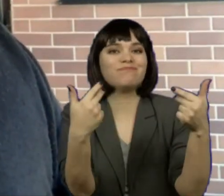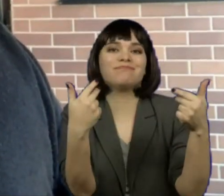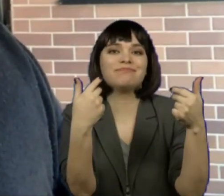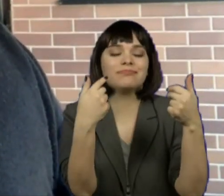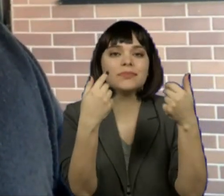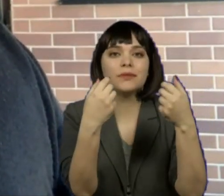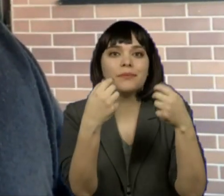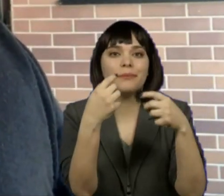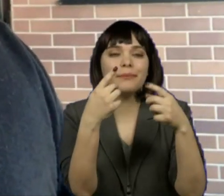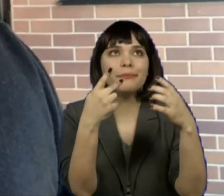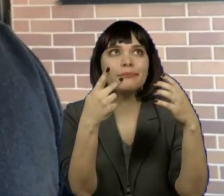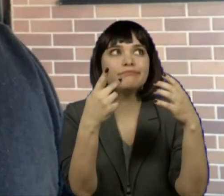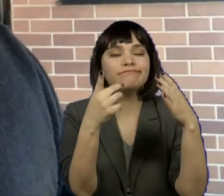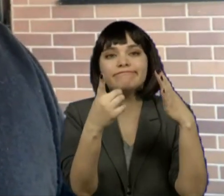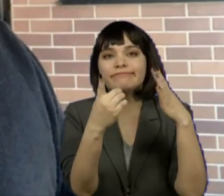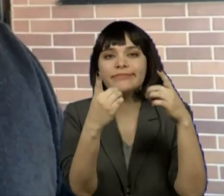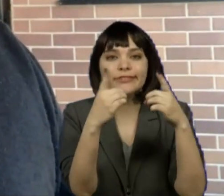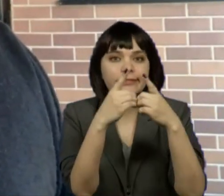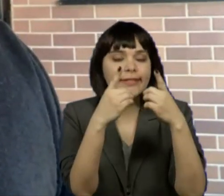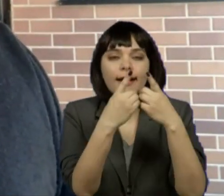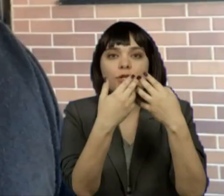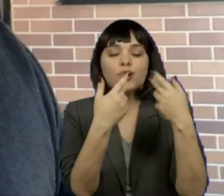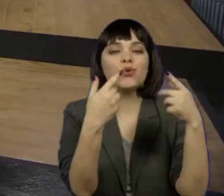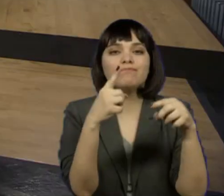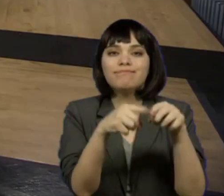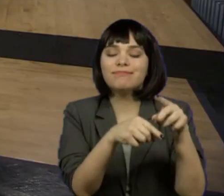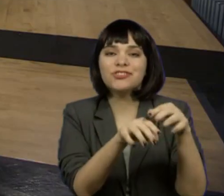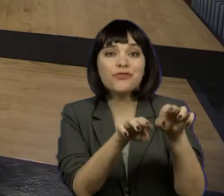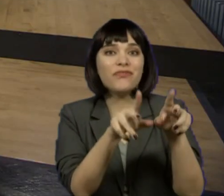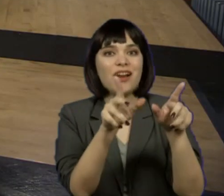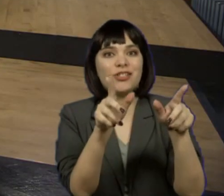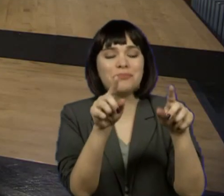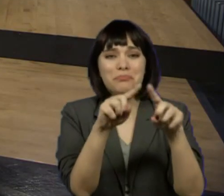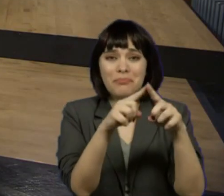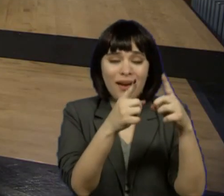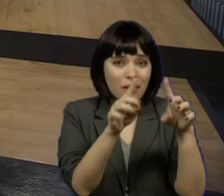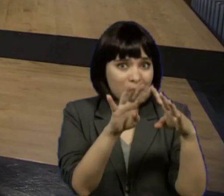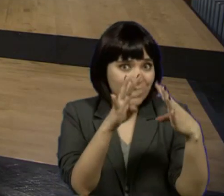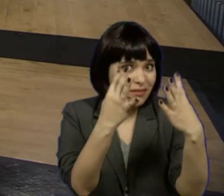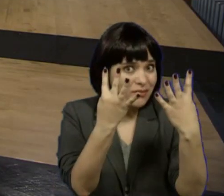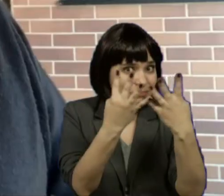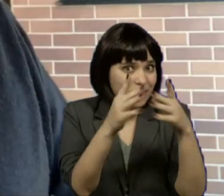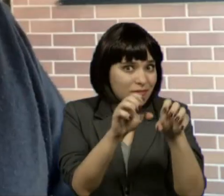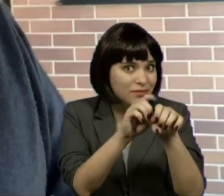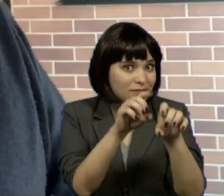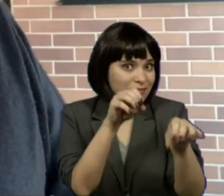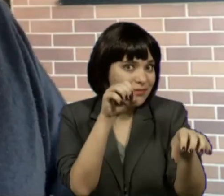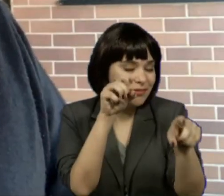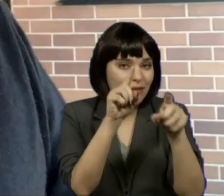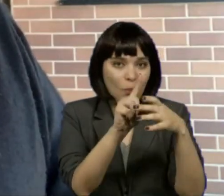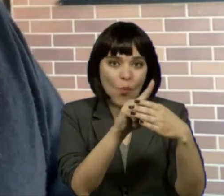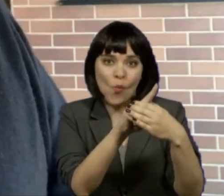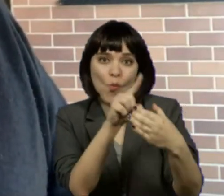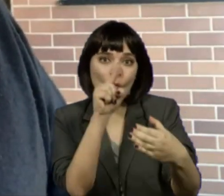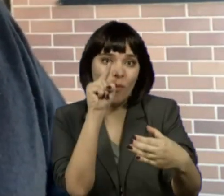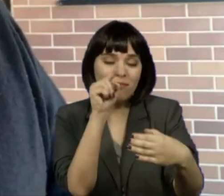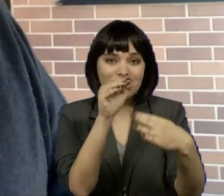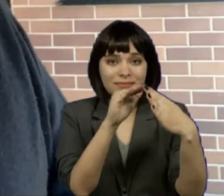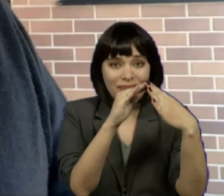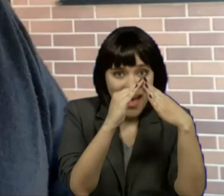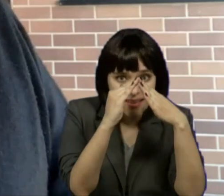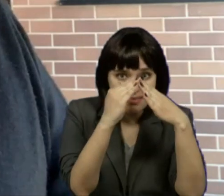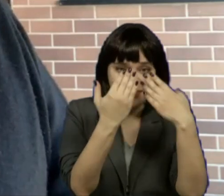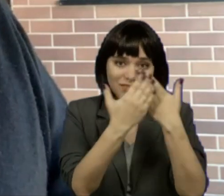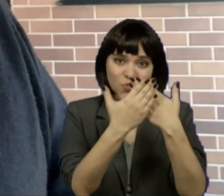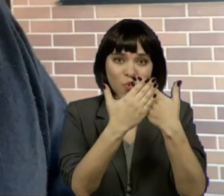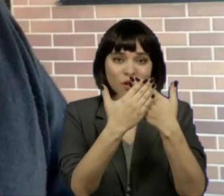pedagógicos diferenciados. E, agora, na pandemia e com o distanciamento das escolas,